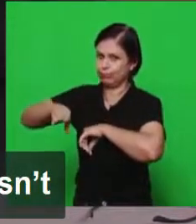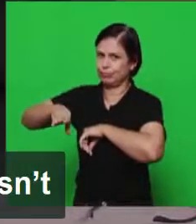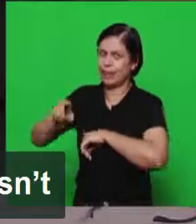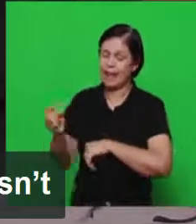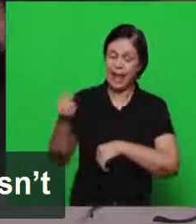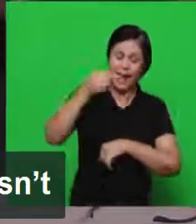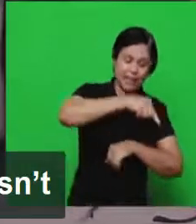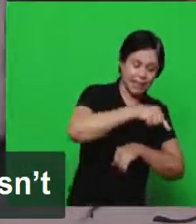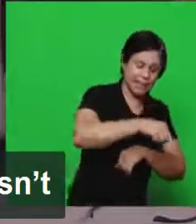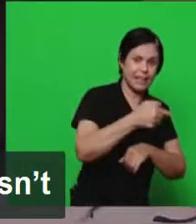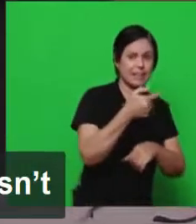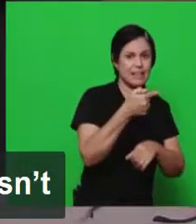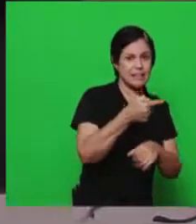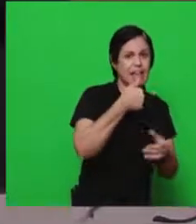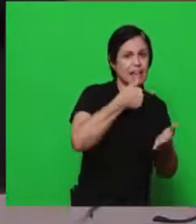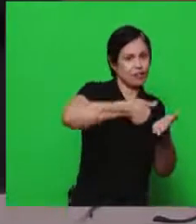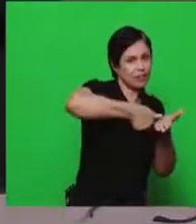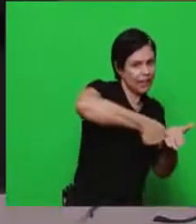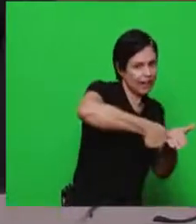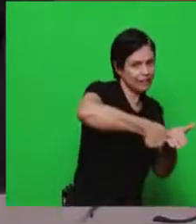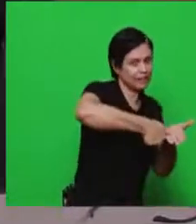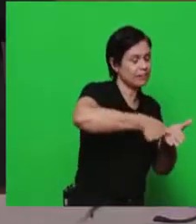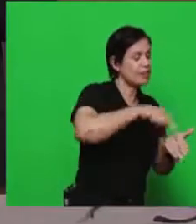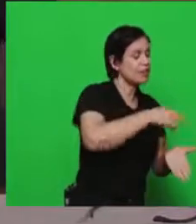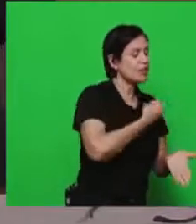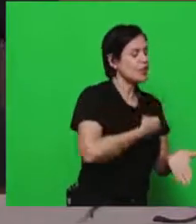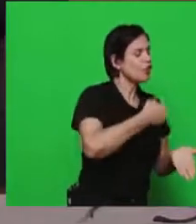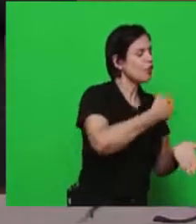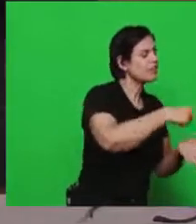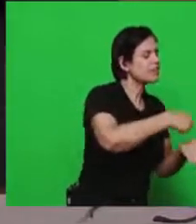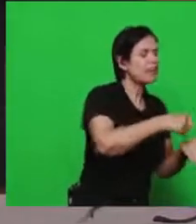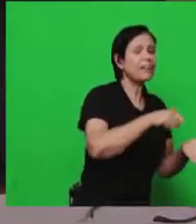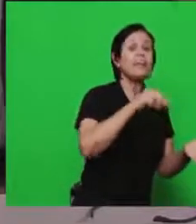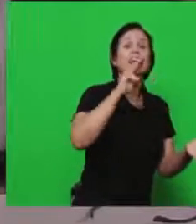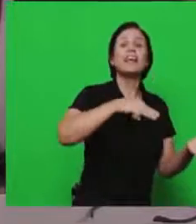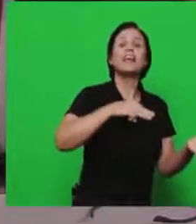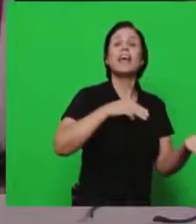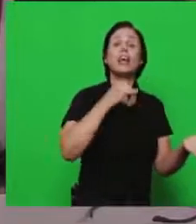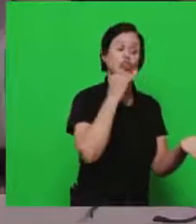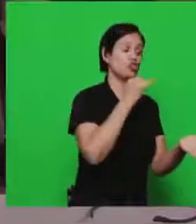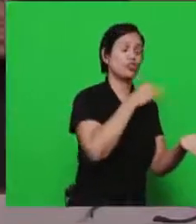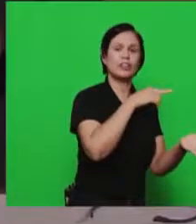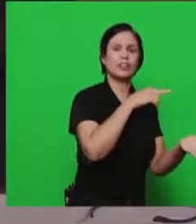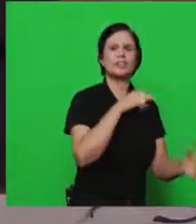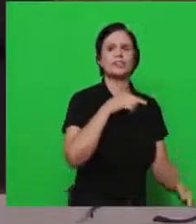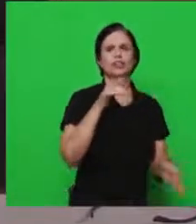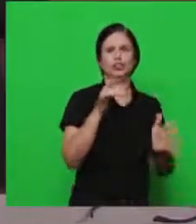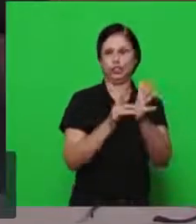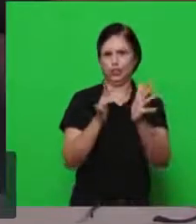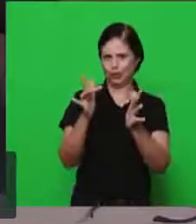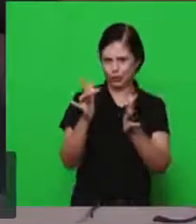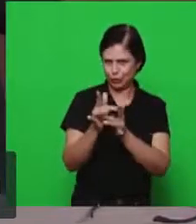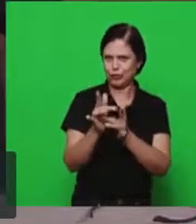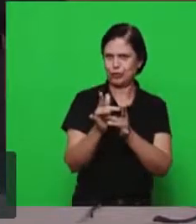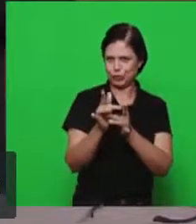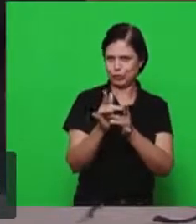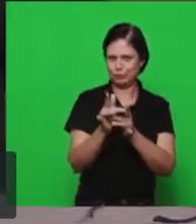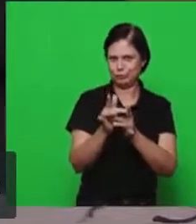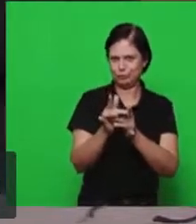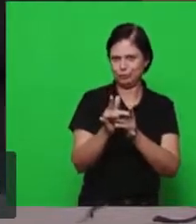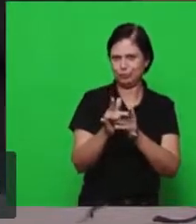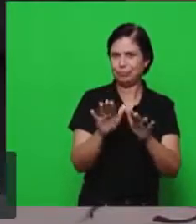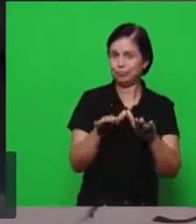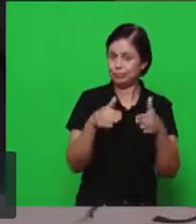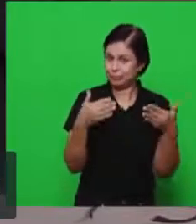cartas não havia nenhuma dissonância naquilo que ele profetiza